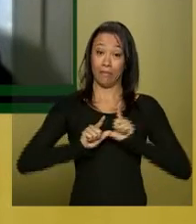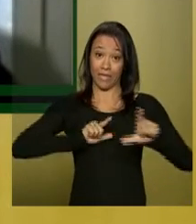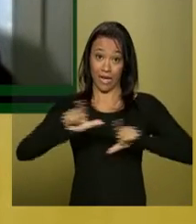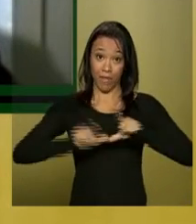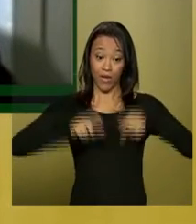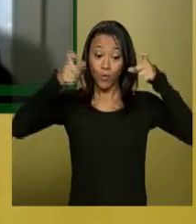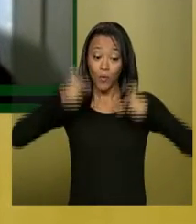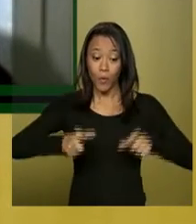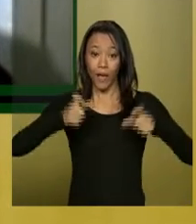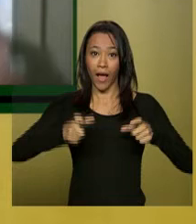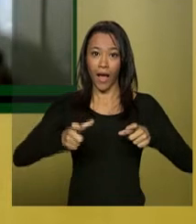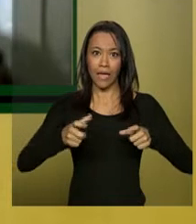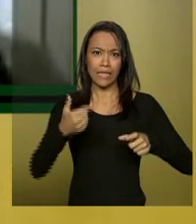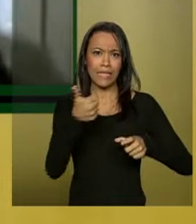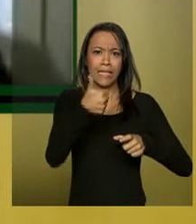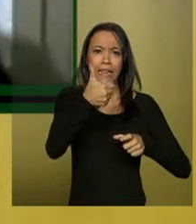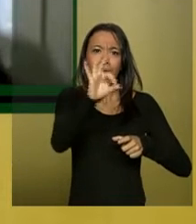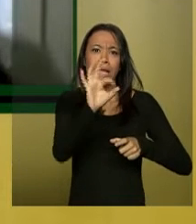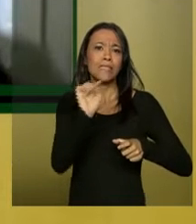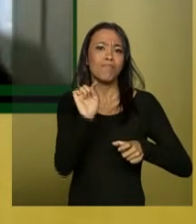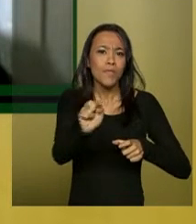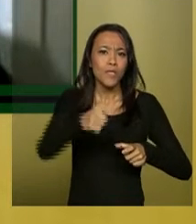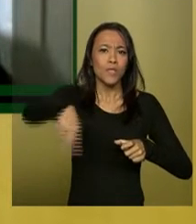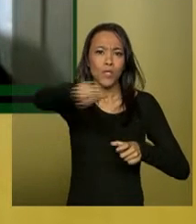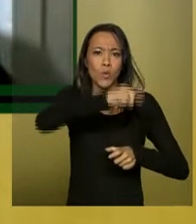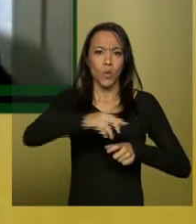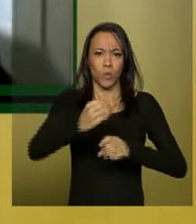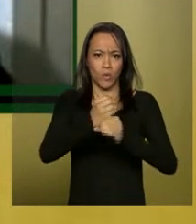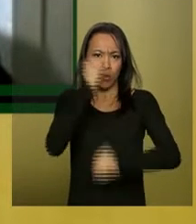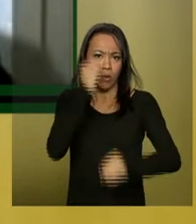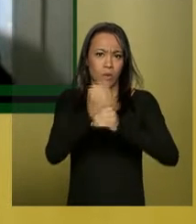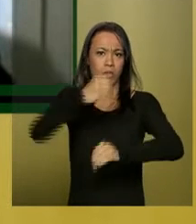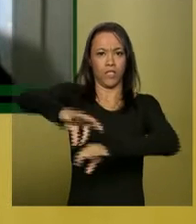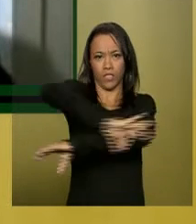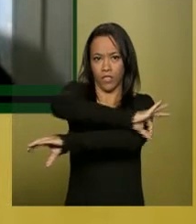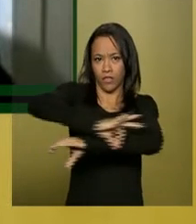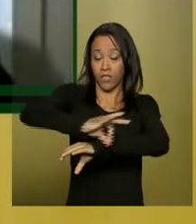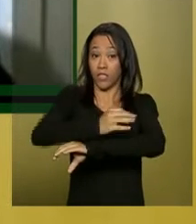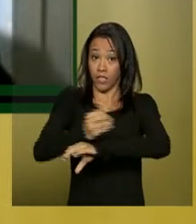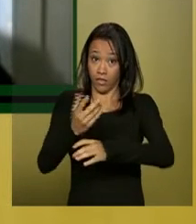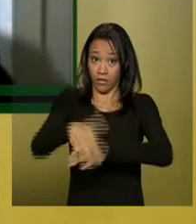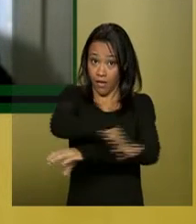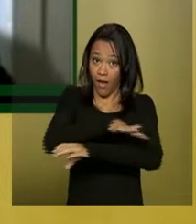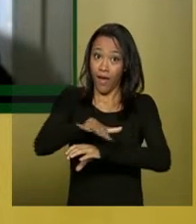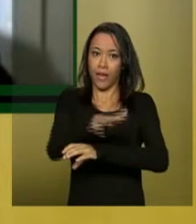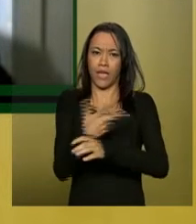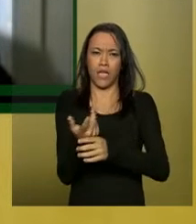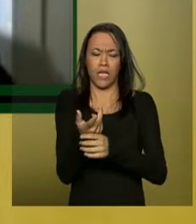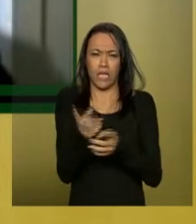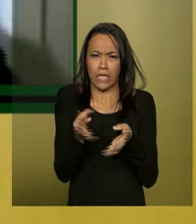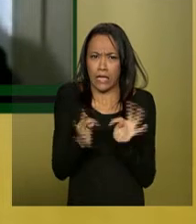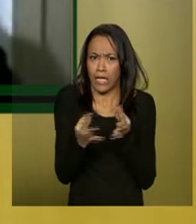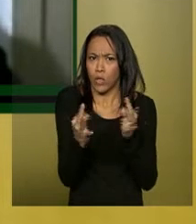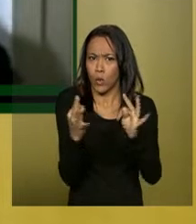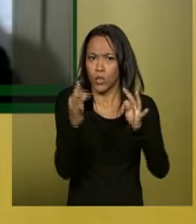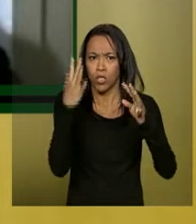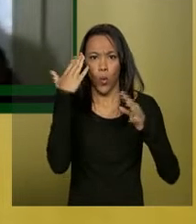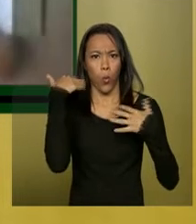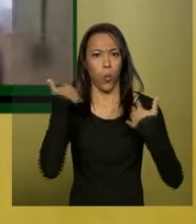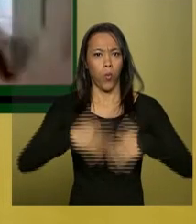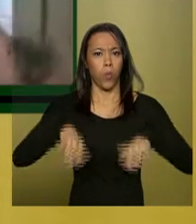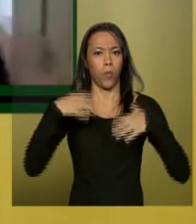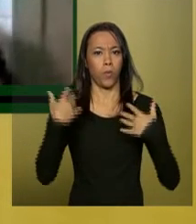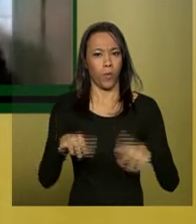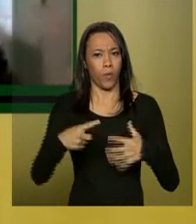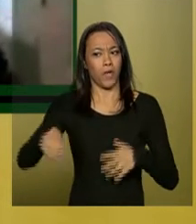lugar onde tem 10 mil engenheiros. Então, o conhecimento ali, a informação, a tecnologia roda de uma maneira, como